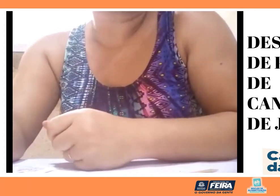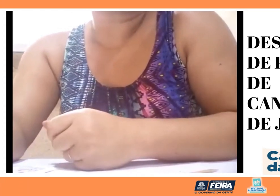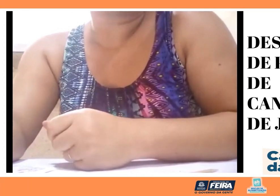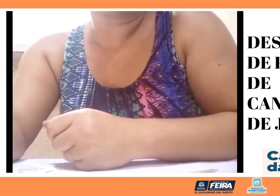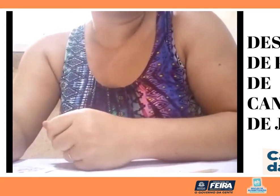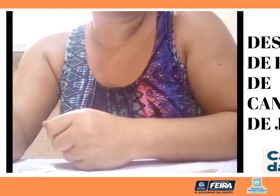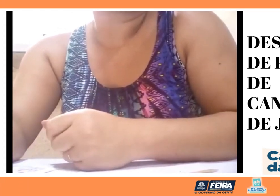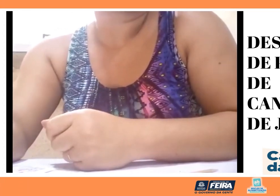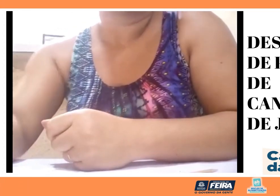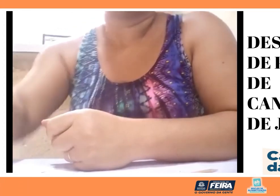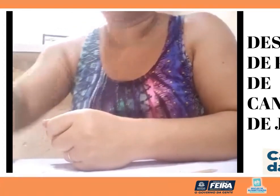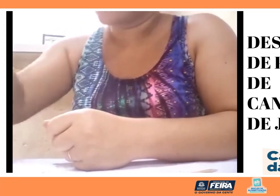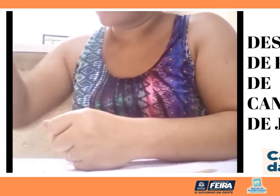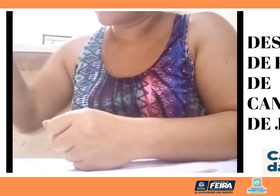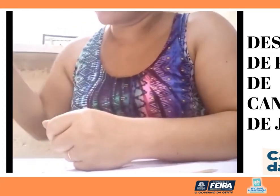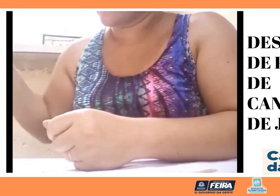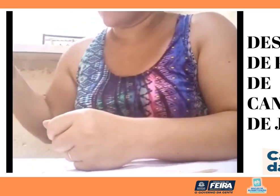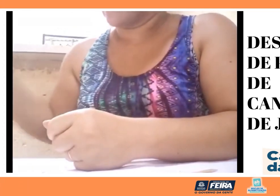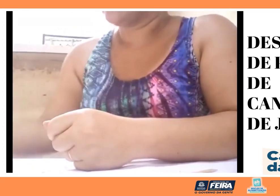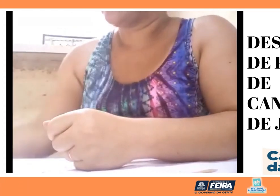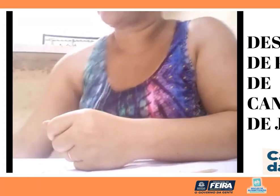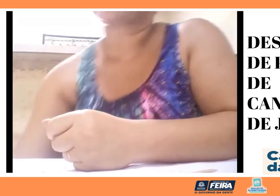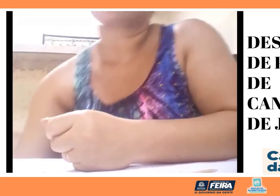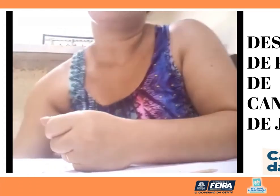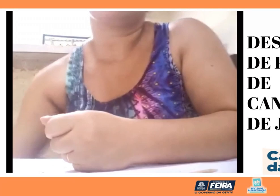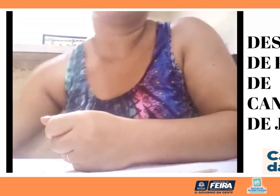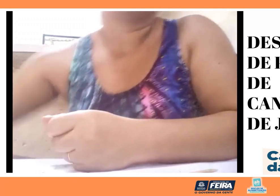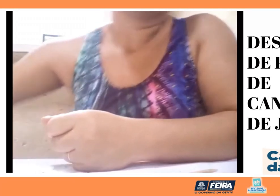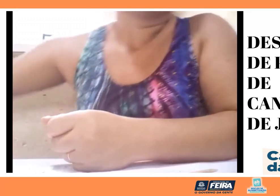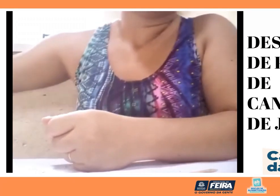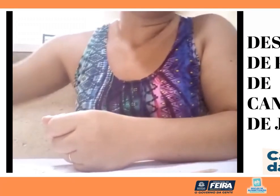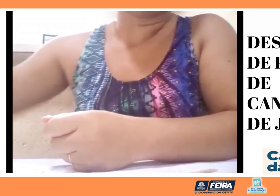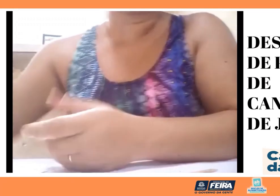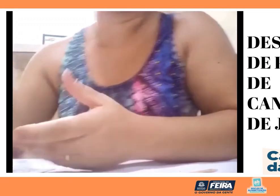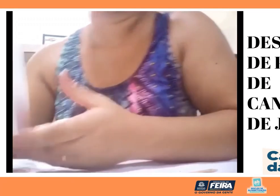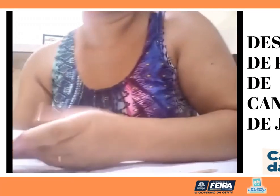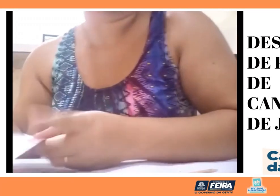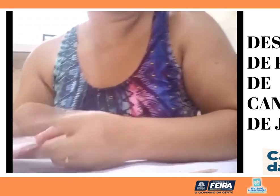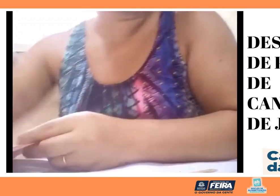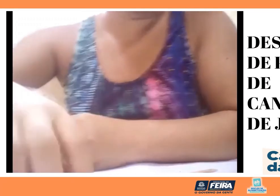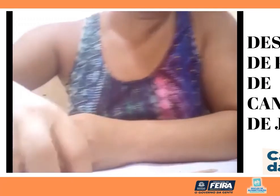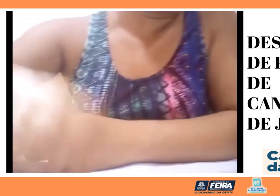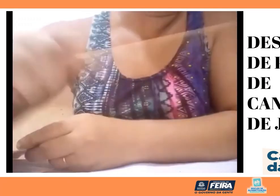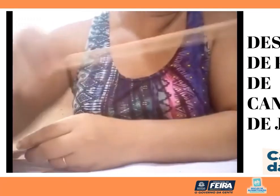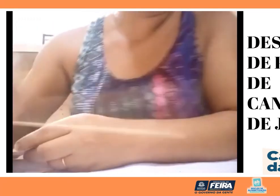para iniciarmos nosso trabalho, nós vamos pegar, ó,